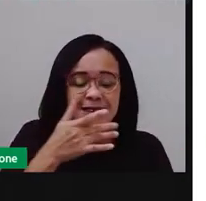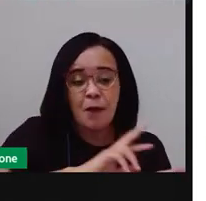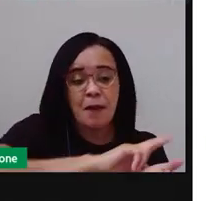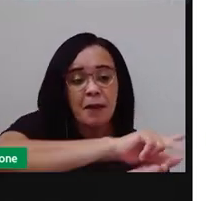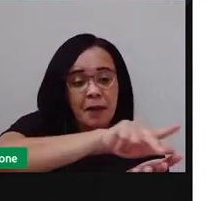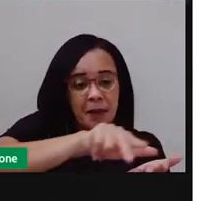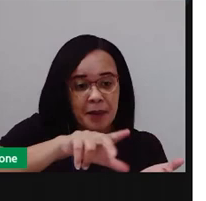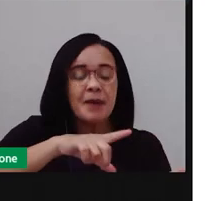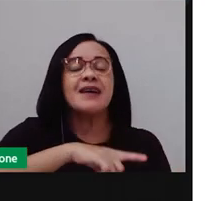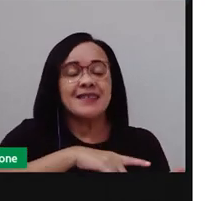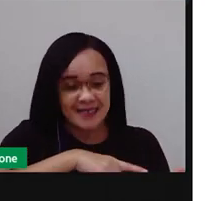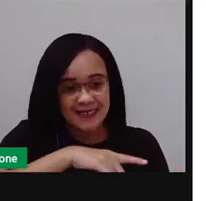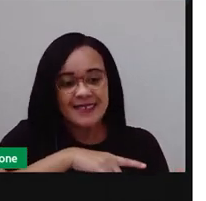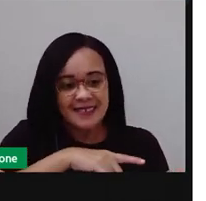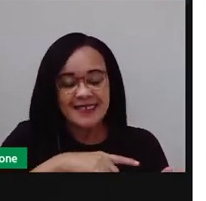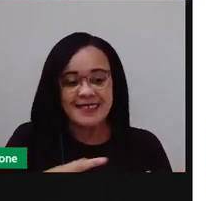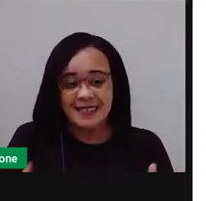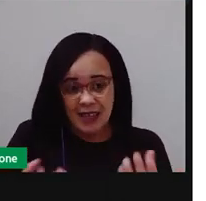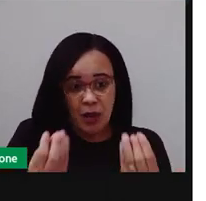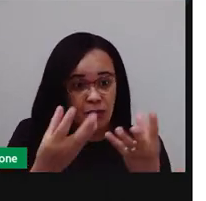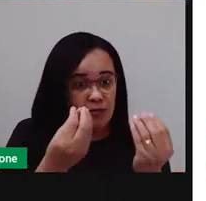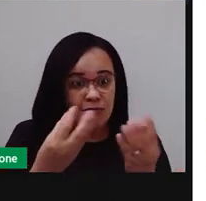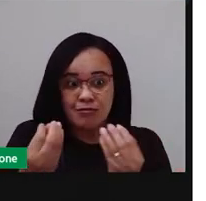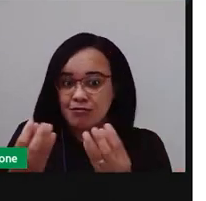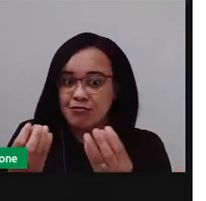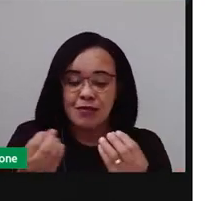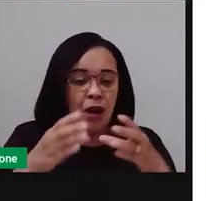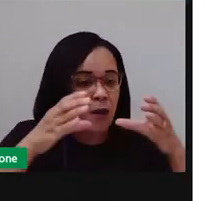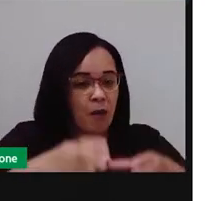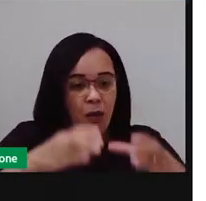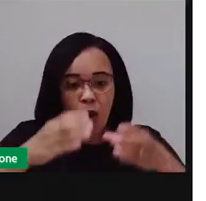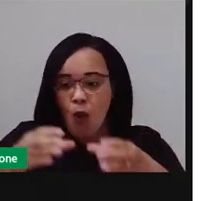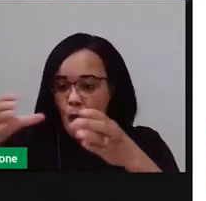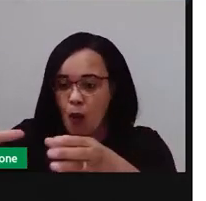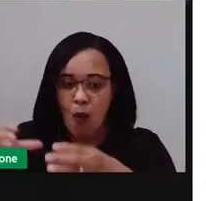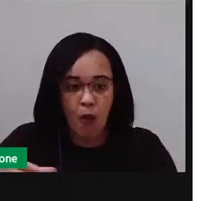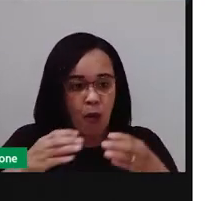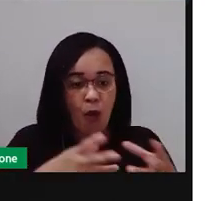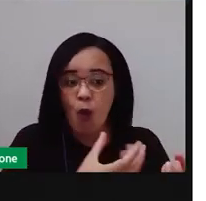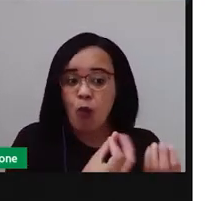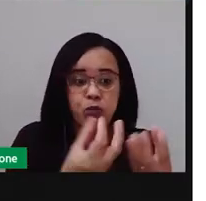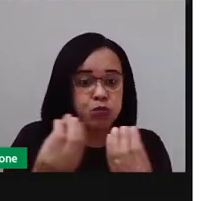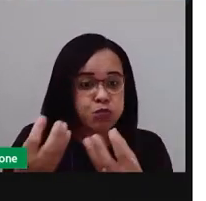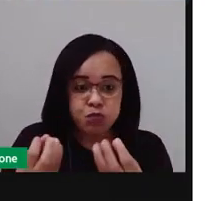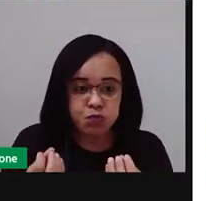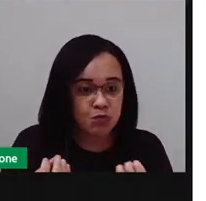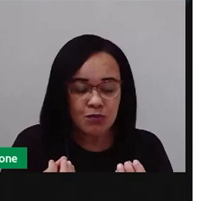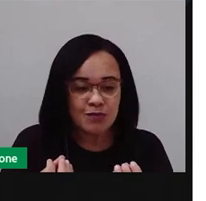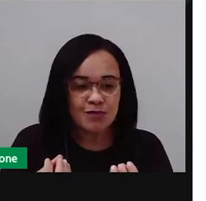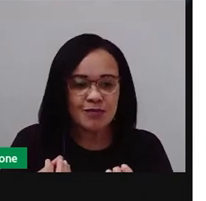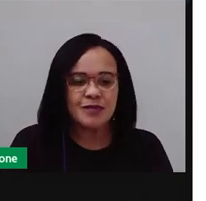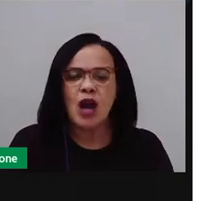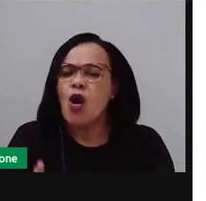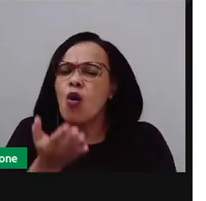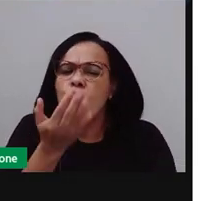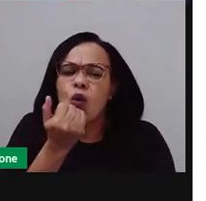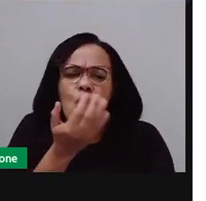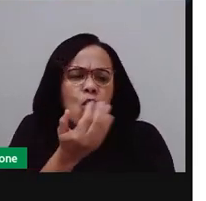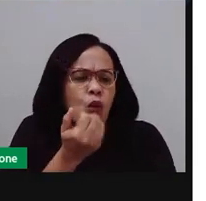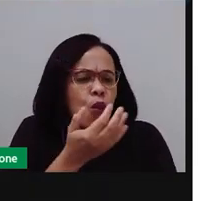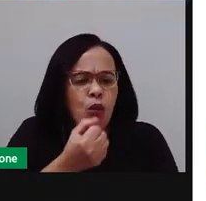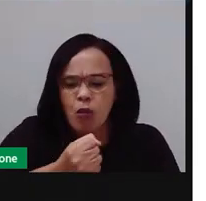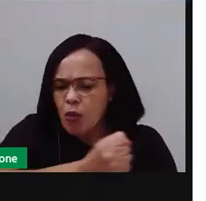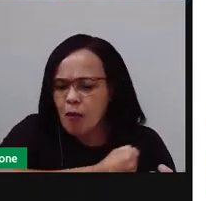tem bolo de aipim, bolo de milho. Tem comidas de